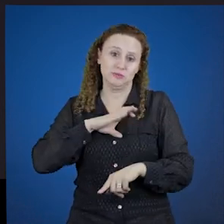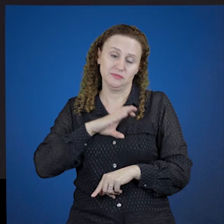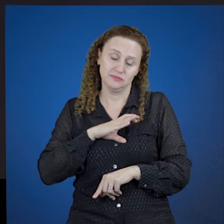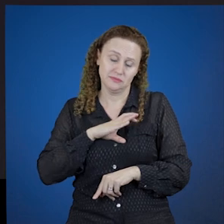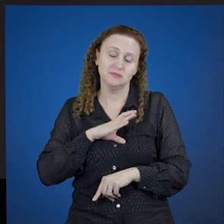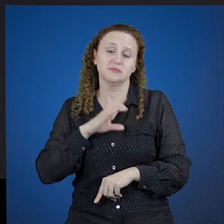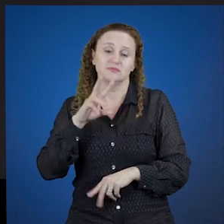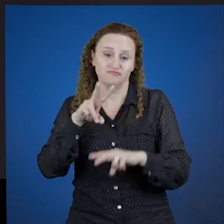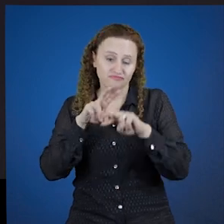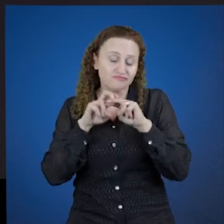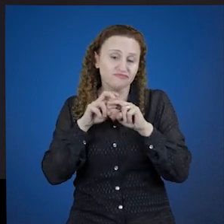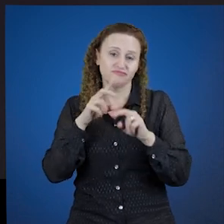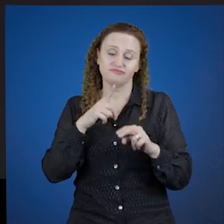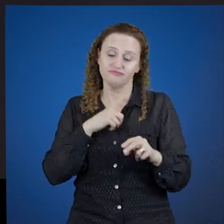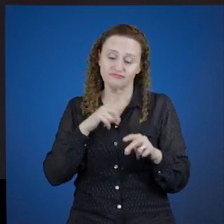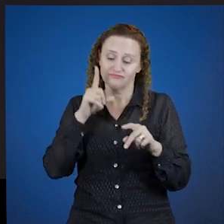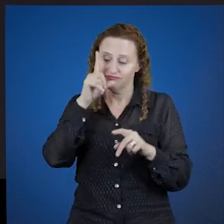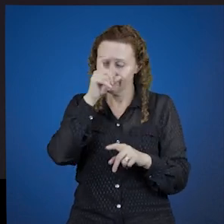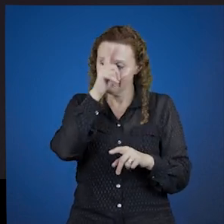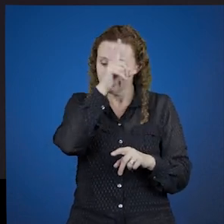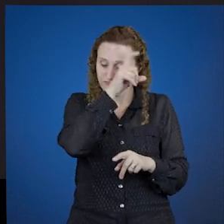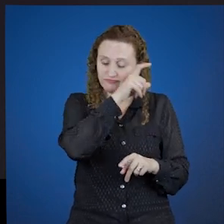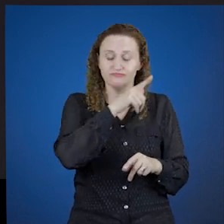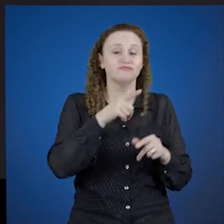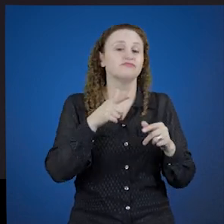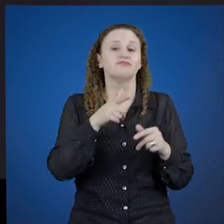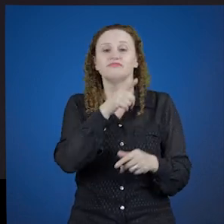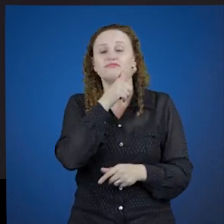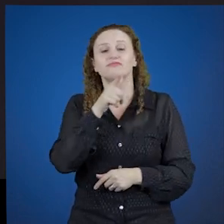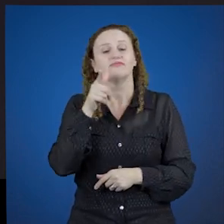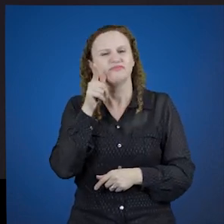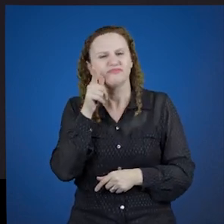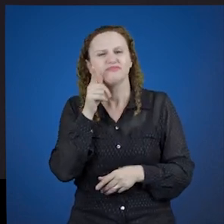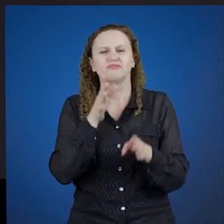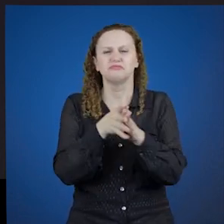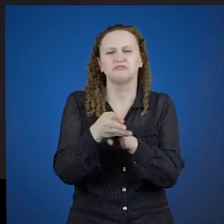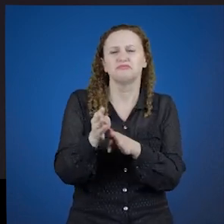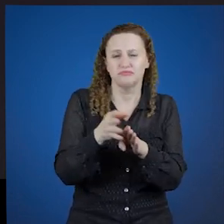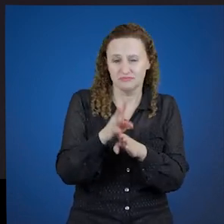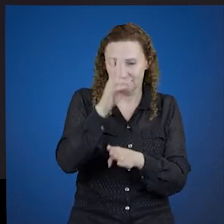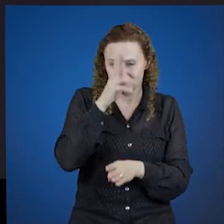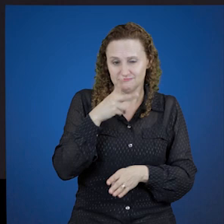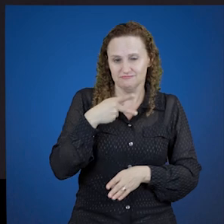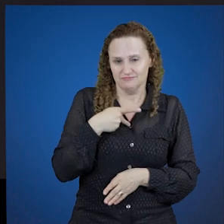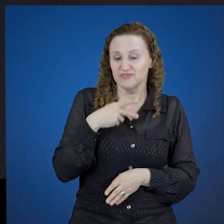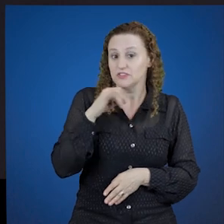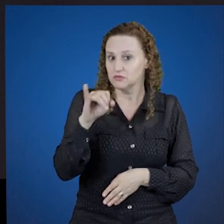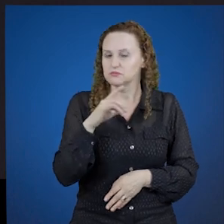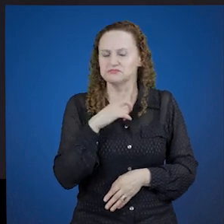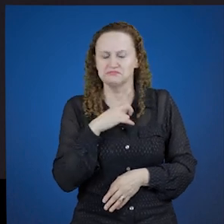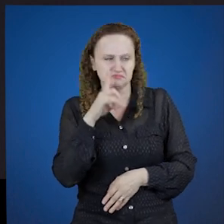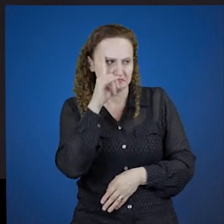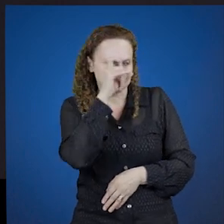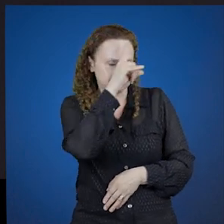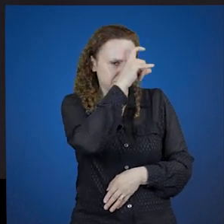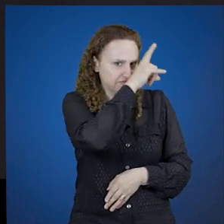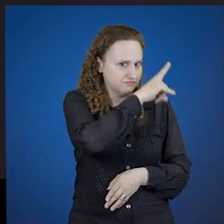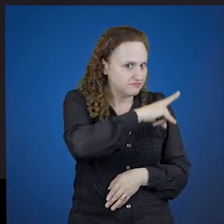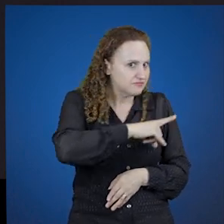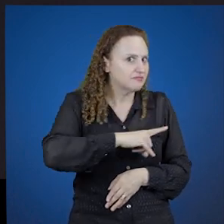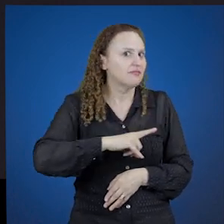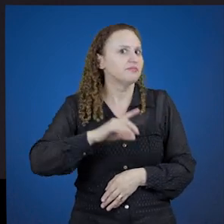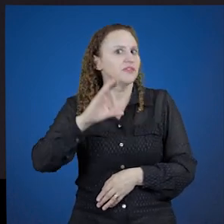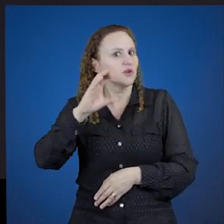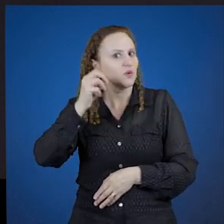portuguesa. Por isso ele encontra uma dificuldade em latim. Um conselho aí bem individual, se você tem alguma dificuldade